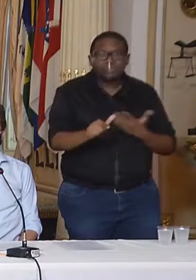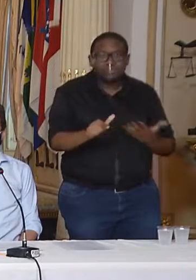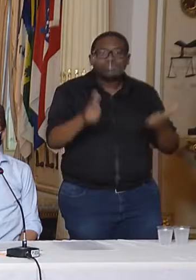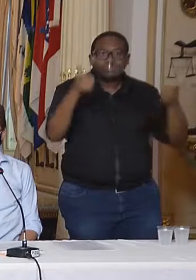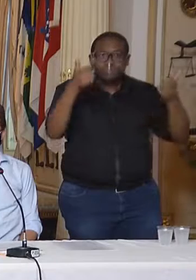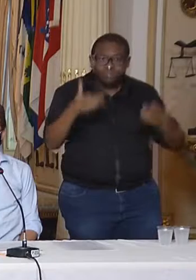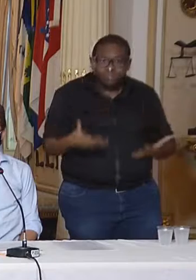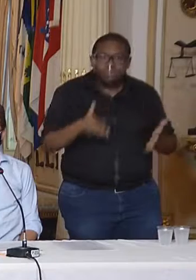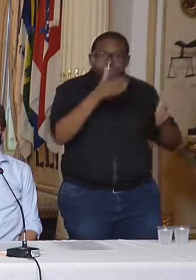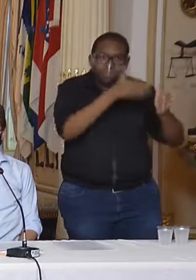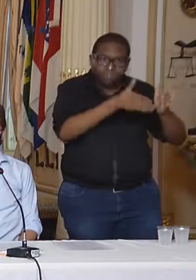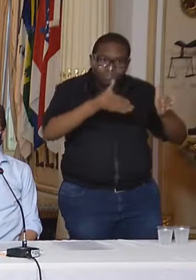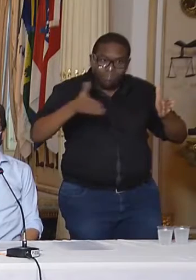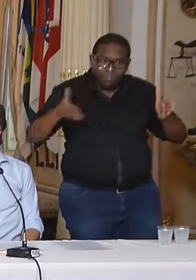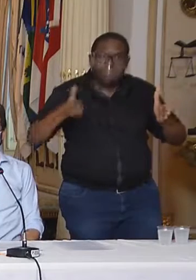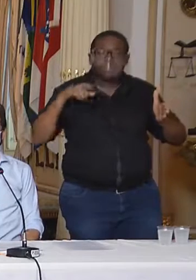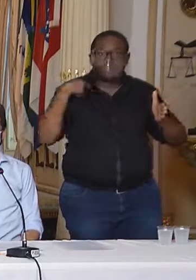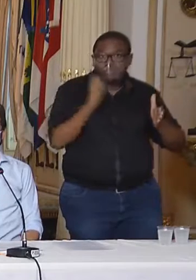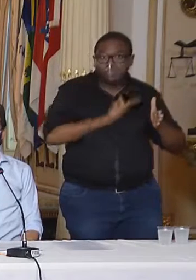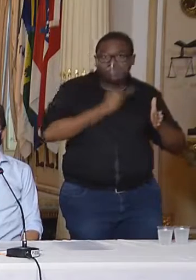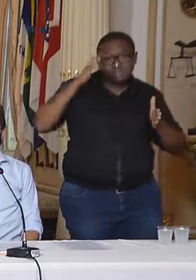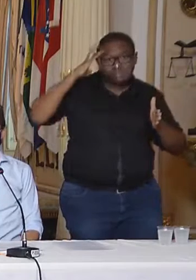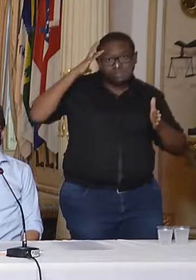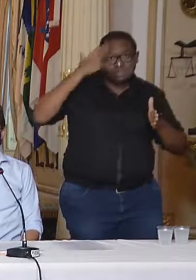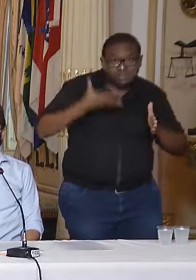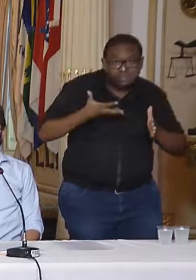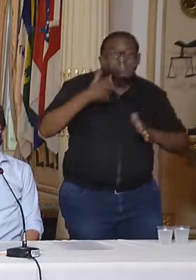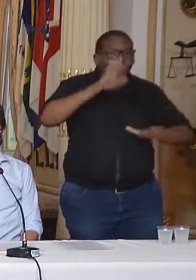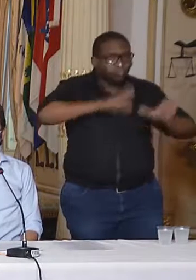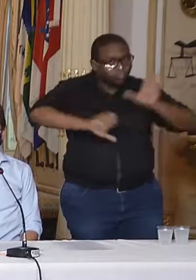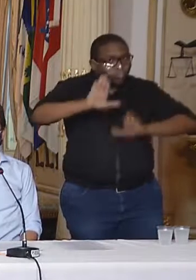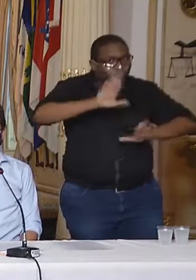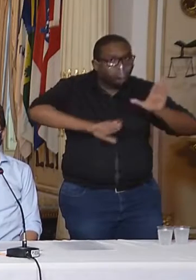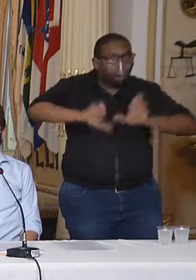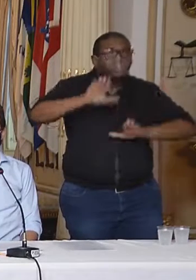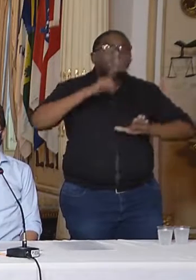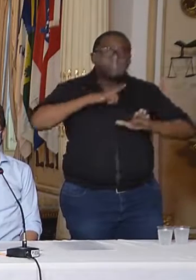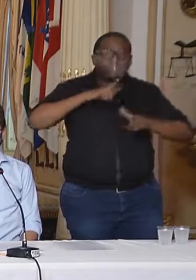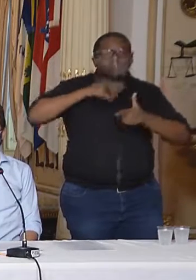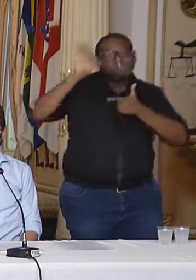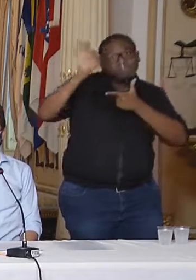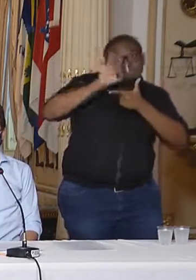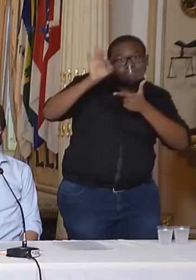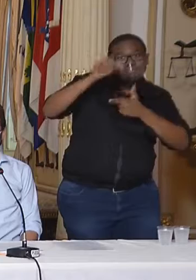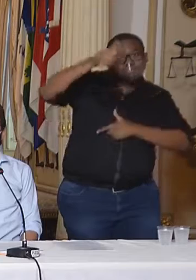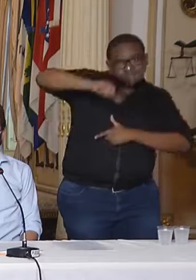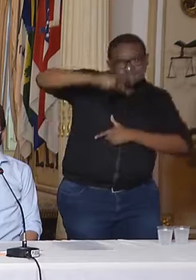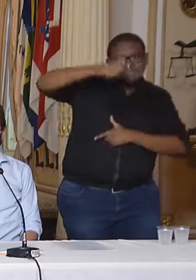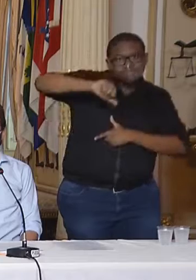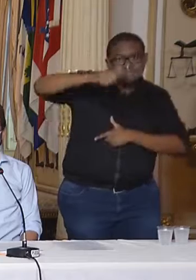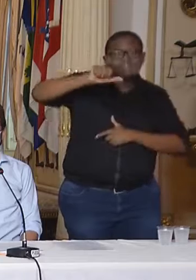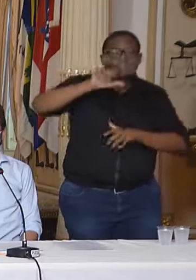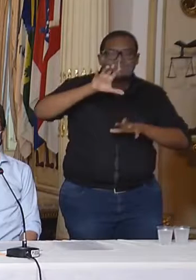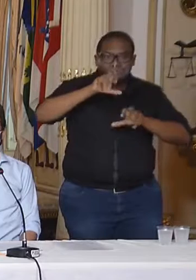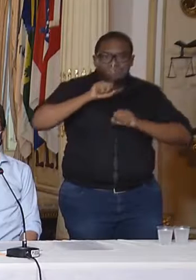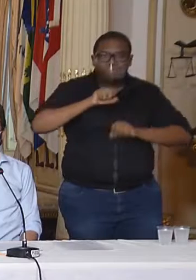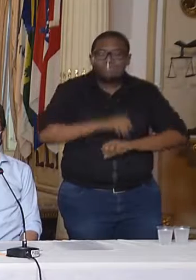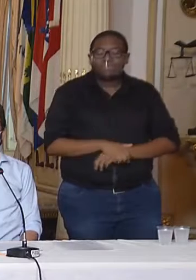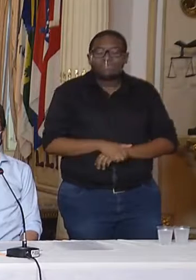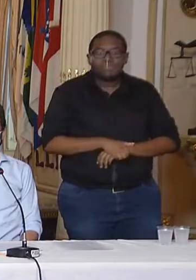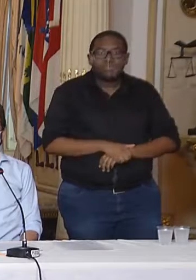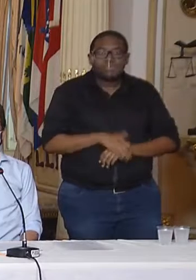que cada etapa está sendo tomada com a devida cautela e com base nos dados epidemiológicos. Hoje,